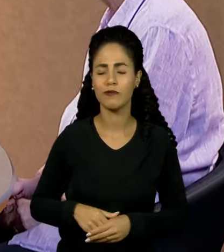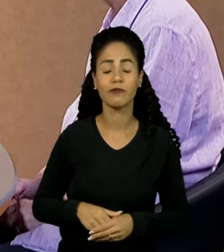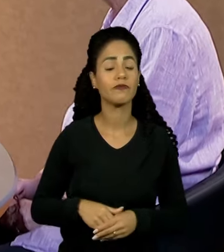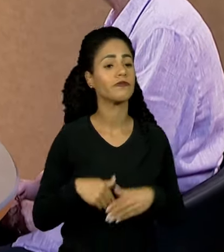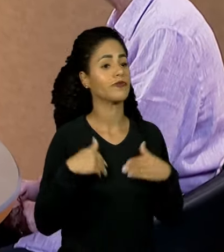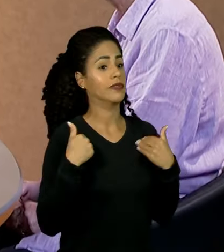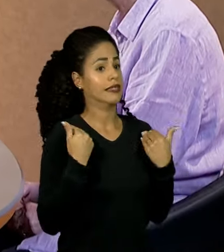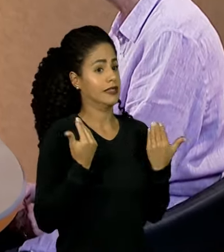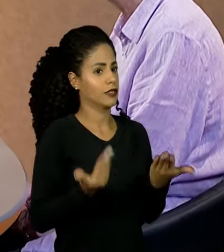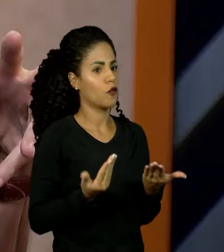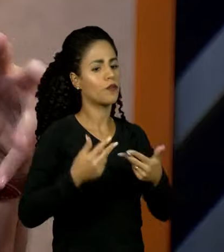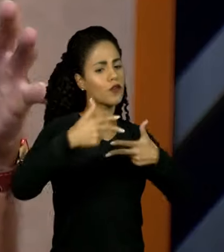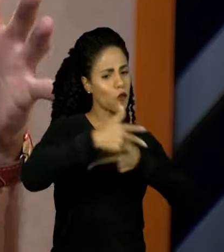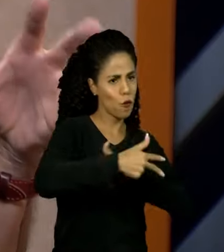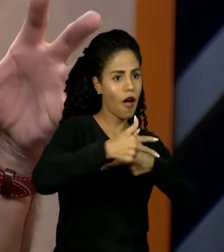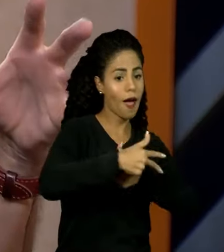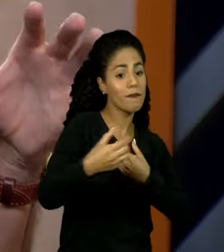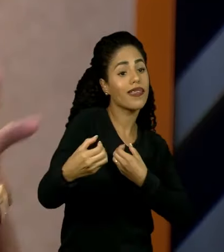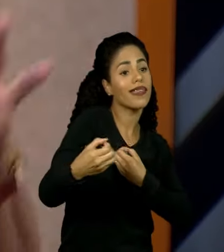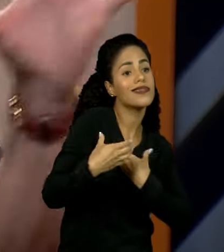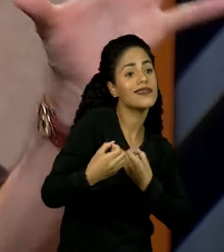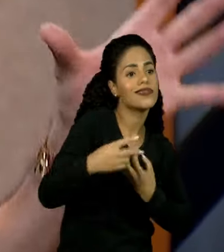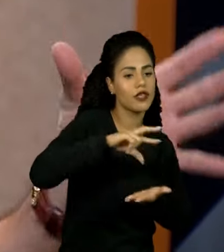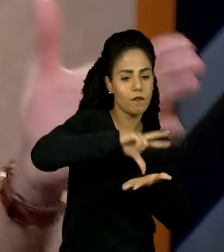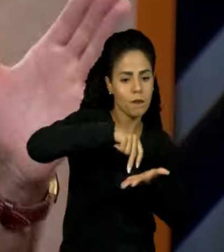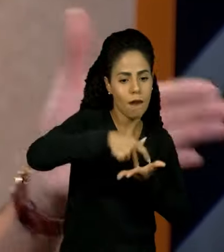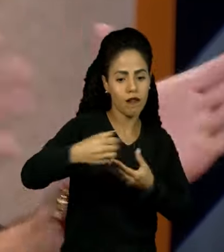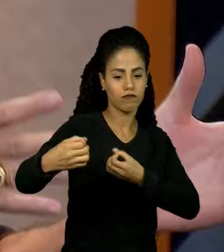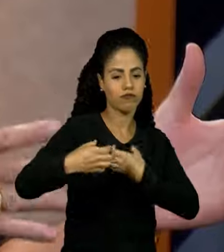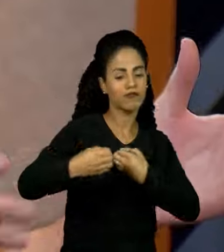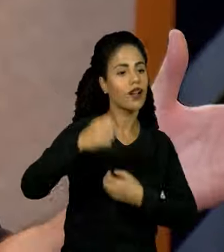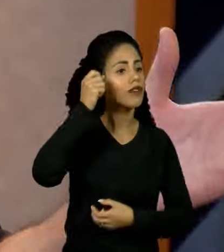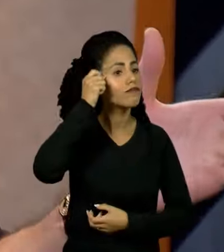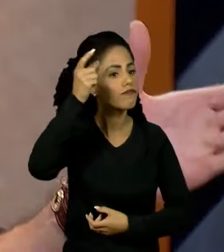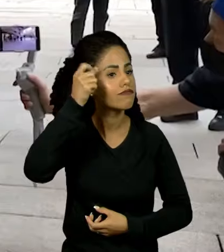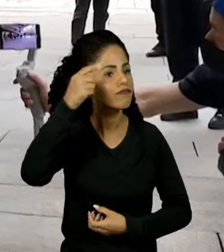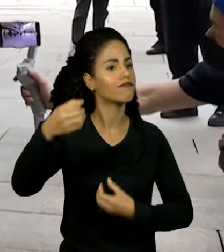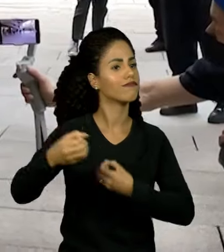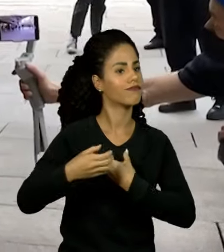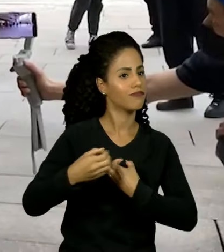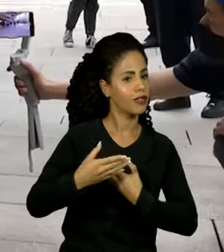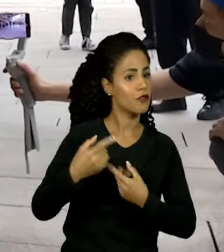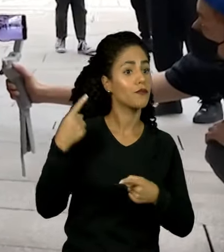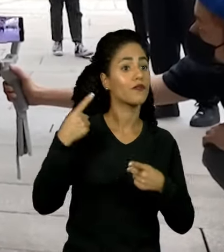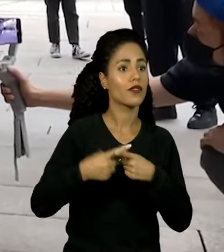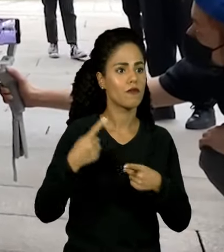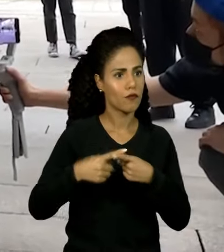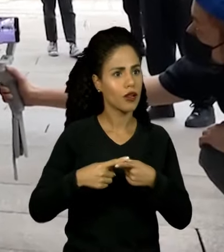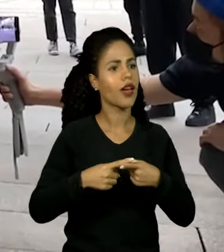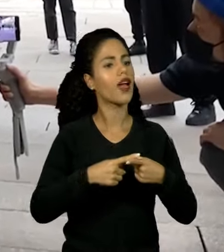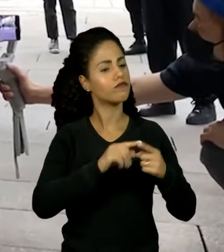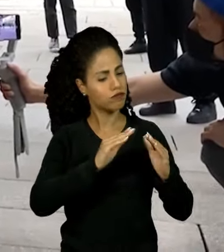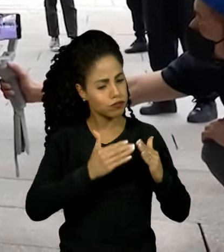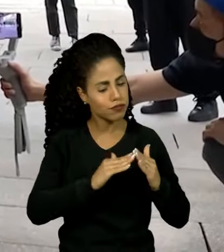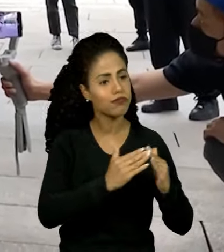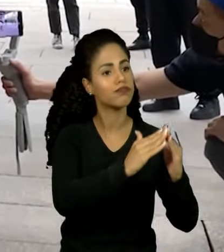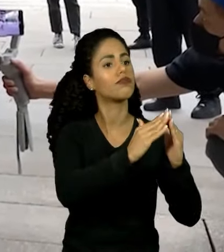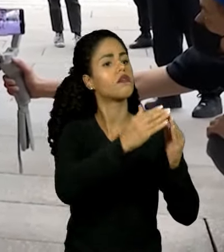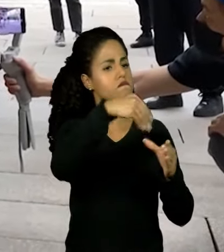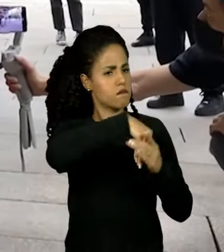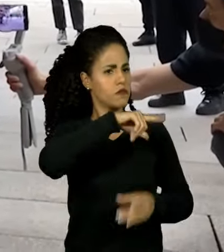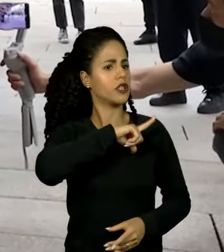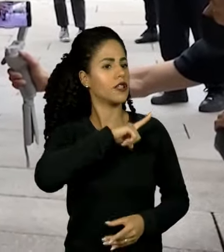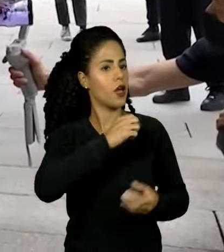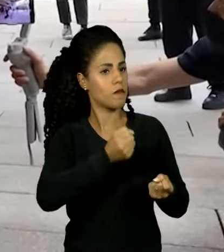entendo que o rap, ele educa. O hip-hop educa. A cultura hip-hop, ela nasceu pra isso, inclusive. Ela nasce nos guetos com o intuito de